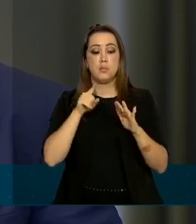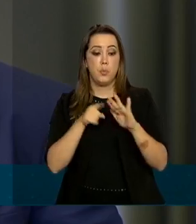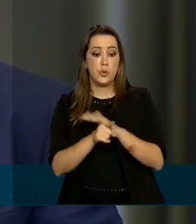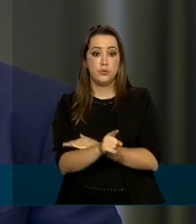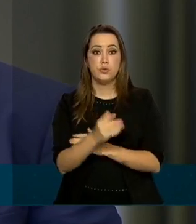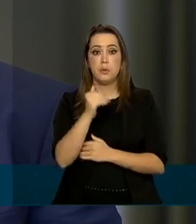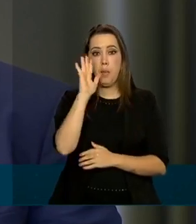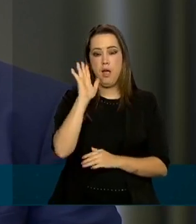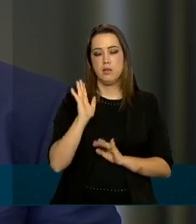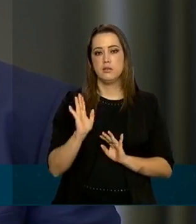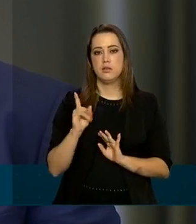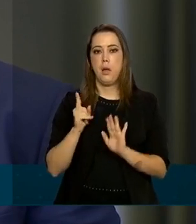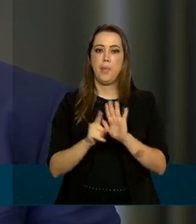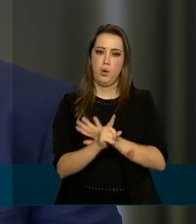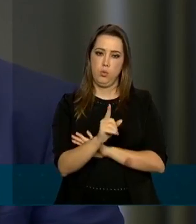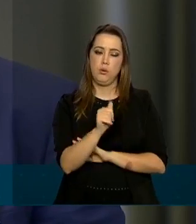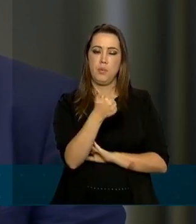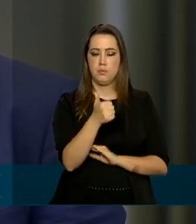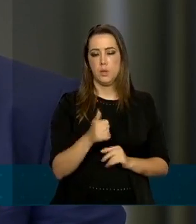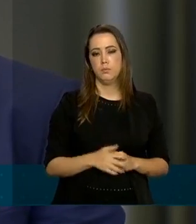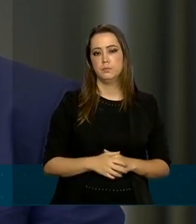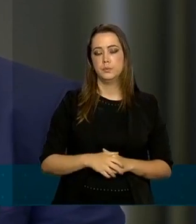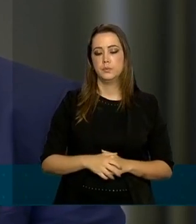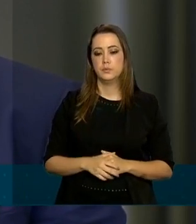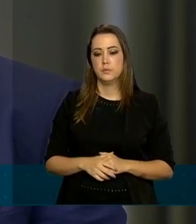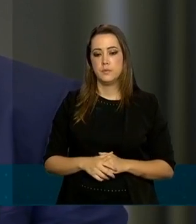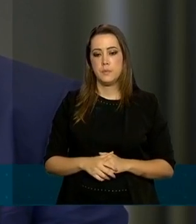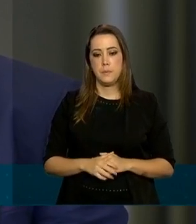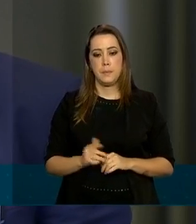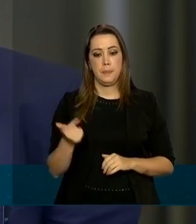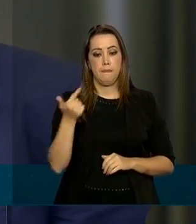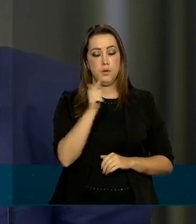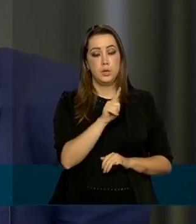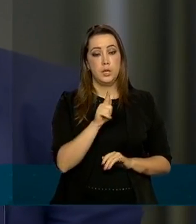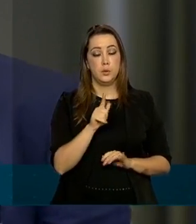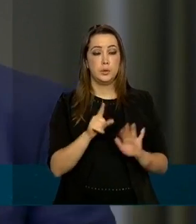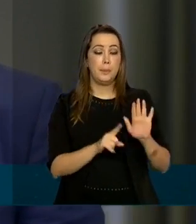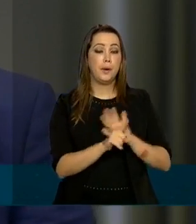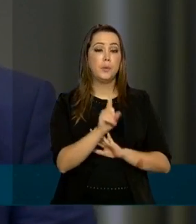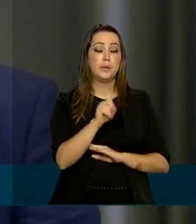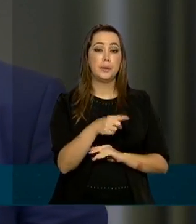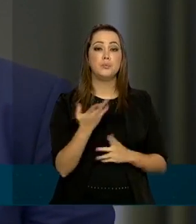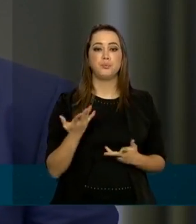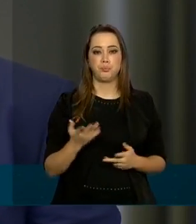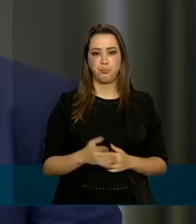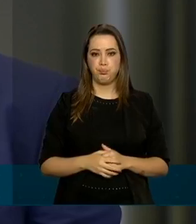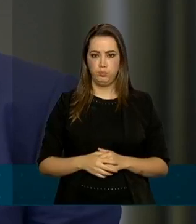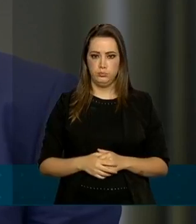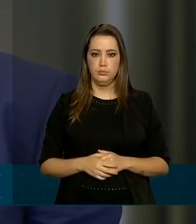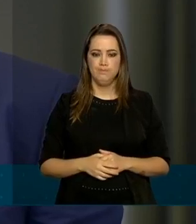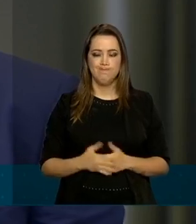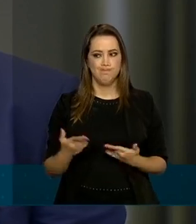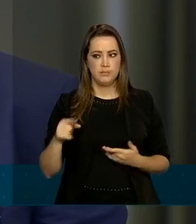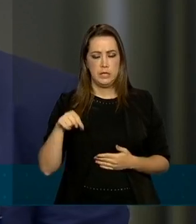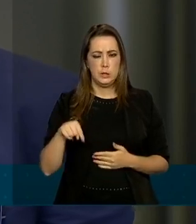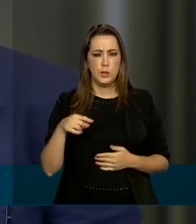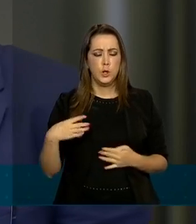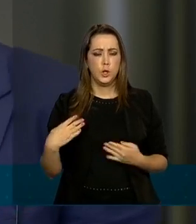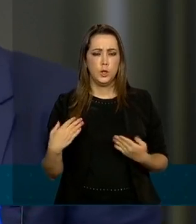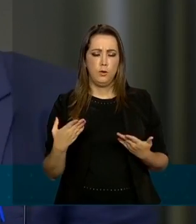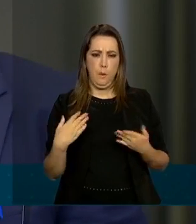agravar essa é uma pergunta é e a outra é o seguinte o ministério tem ideia